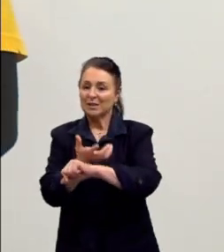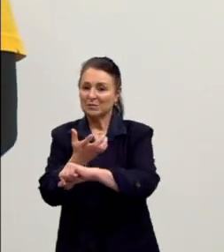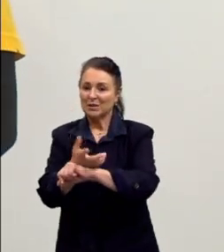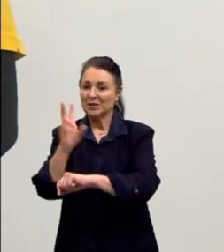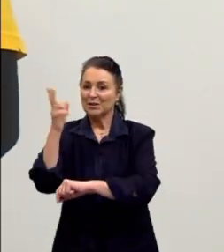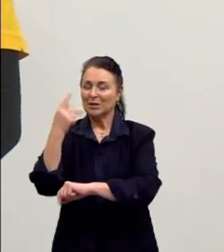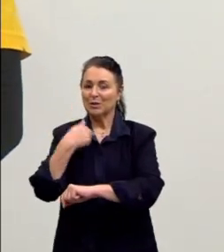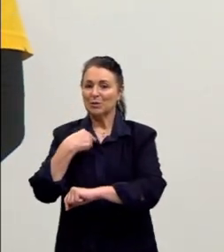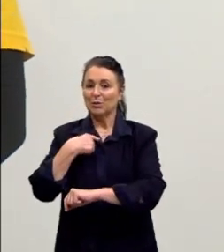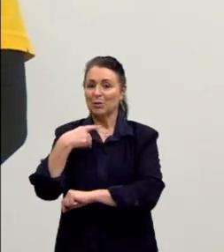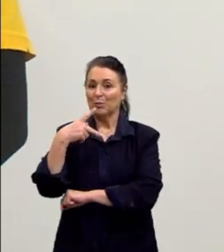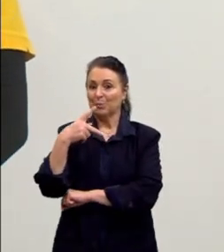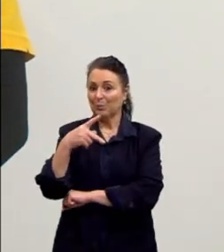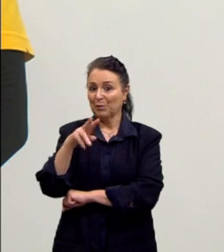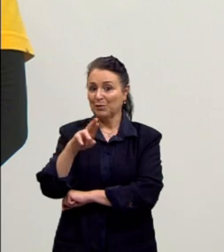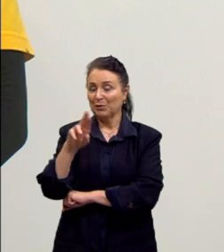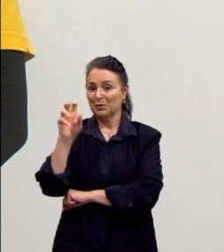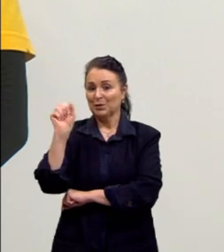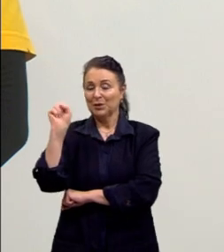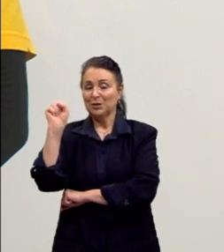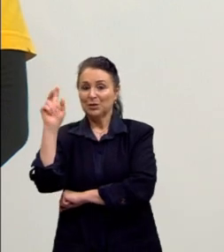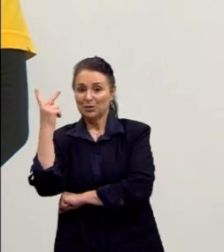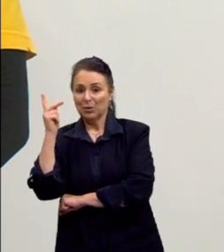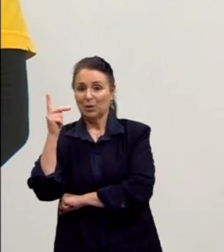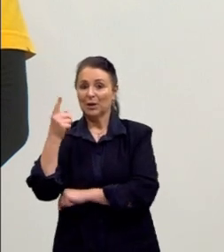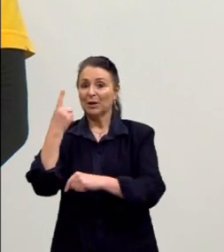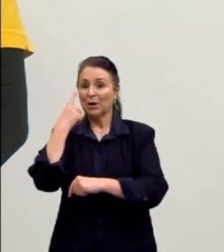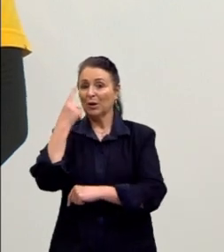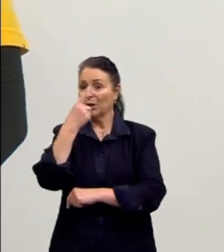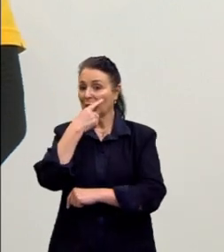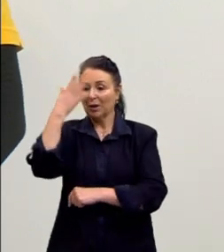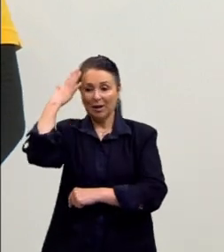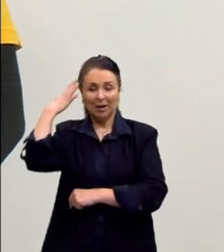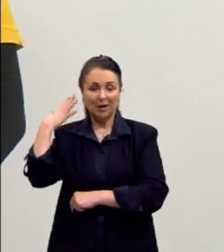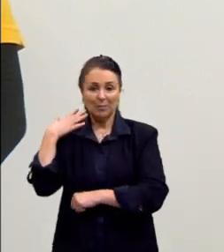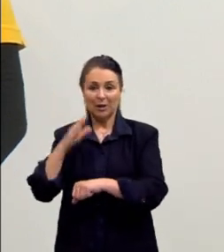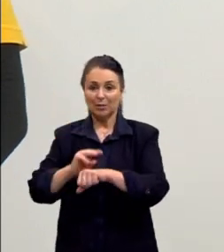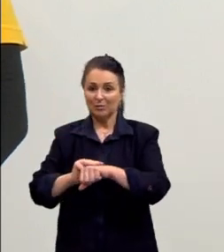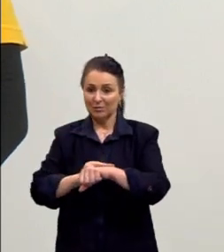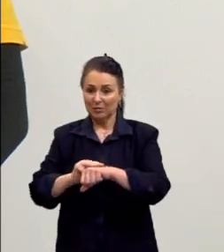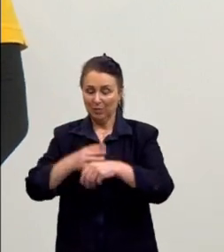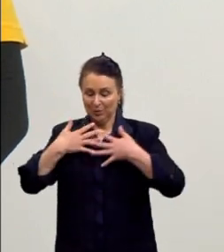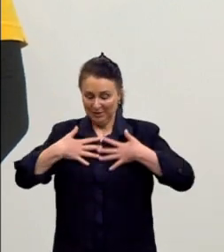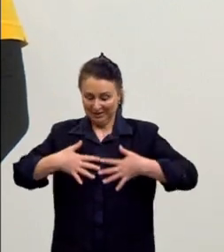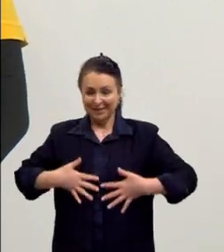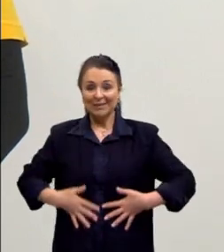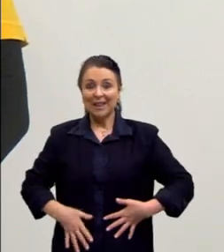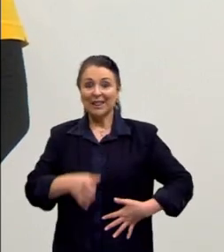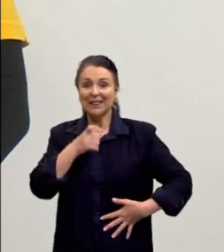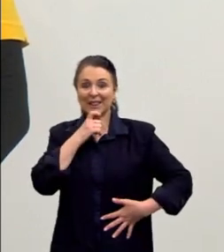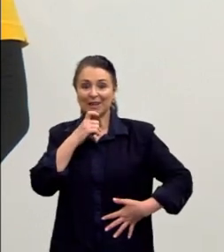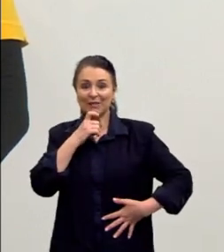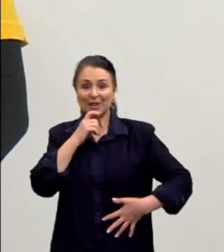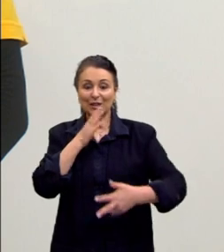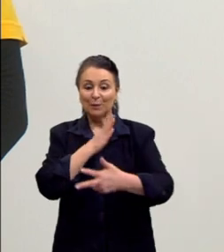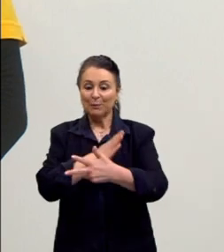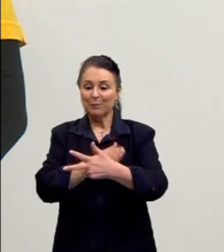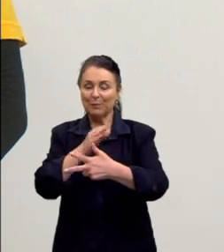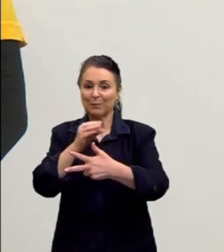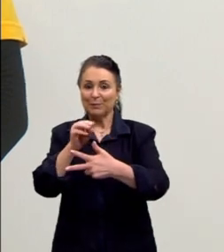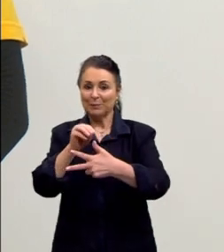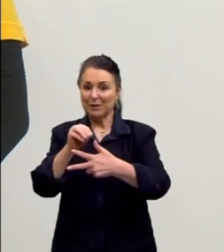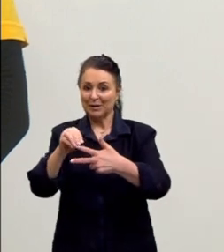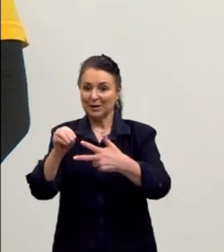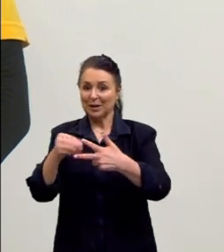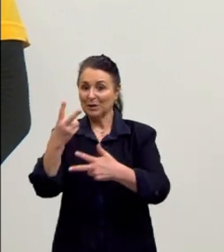Clênio, tenho olhos e cabelos castanhos, estou vestindo uma camiseta verde, que é a camiseta do pré-ENEM de 2021,